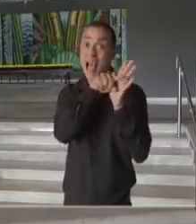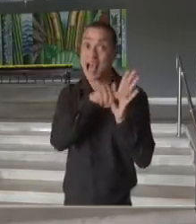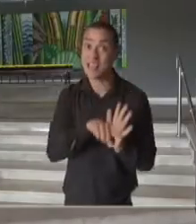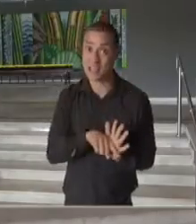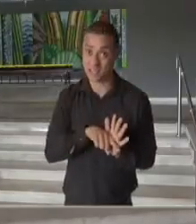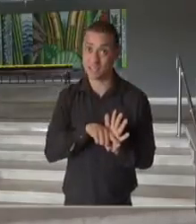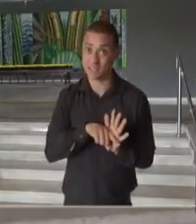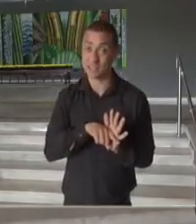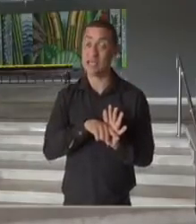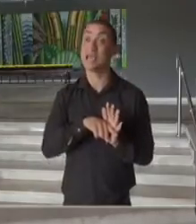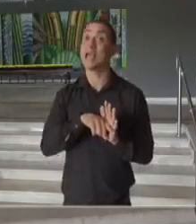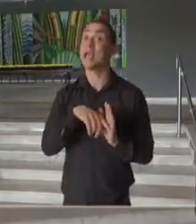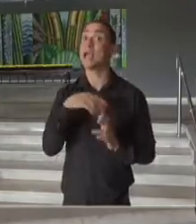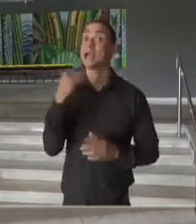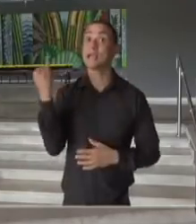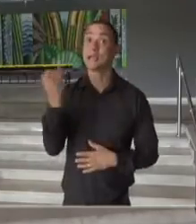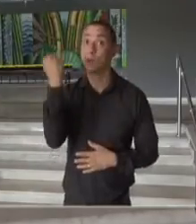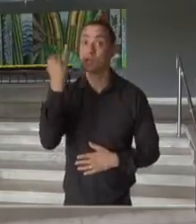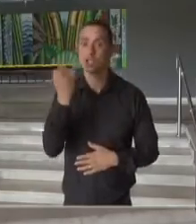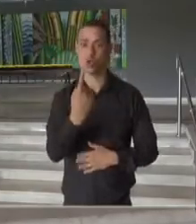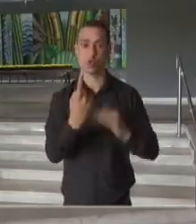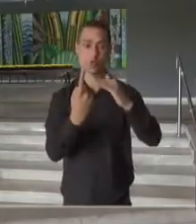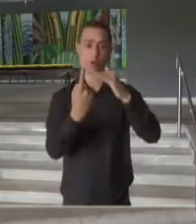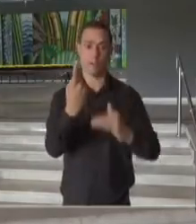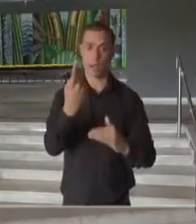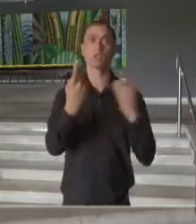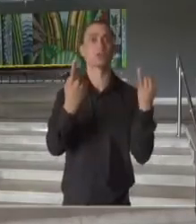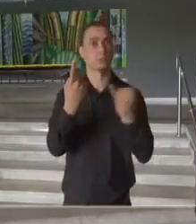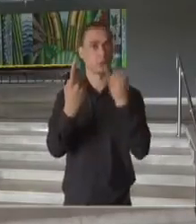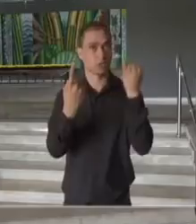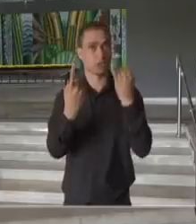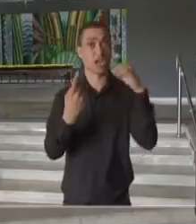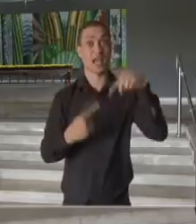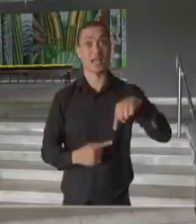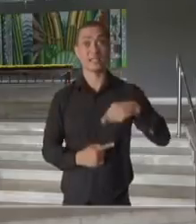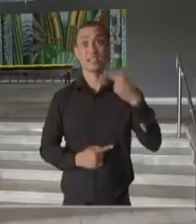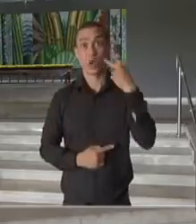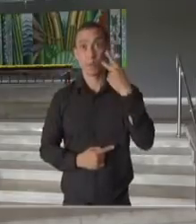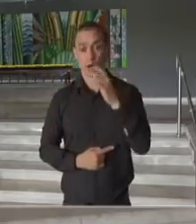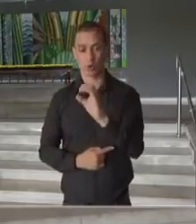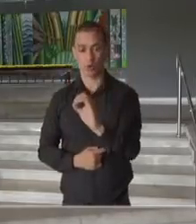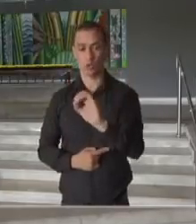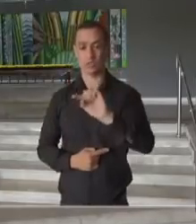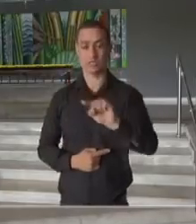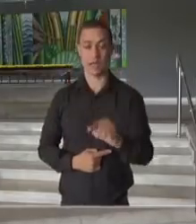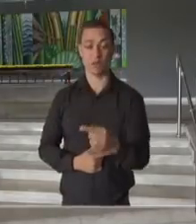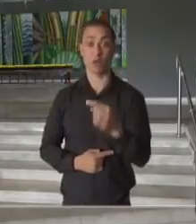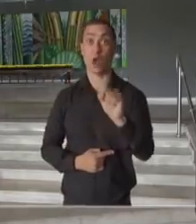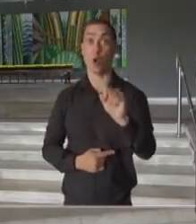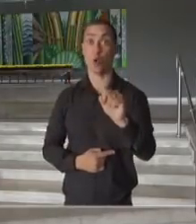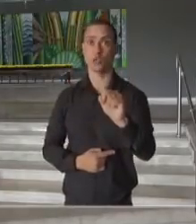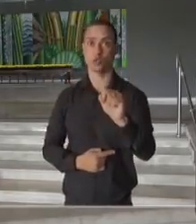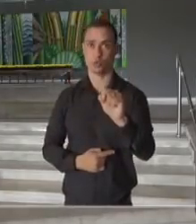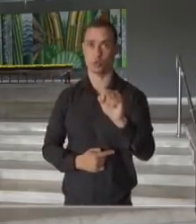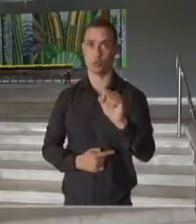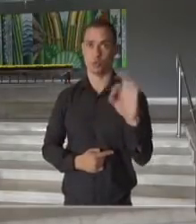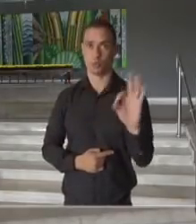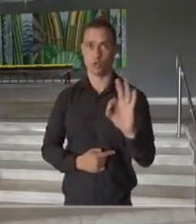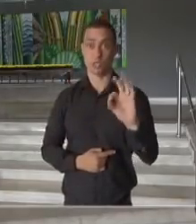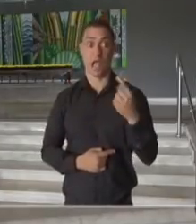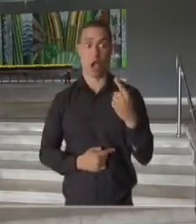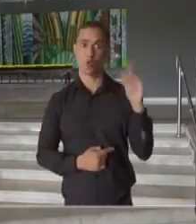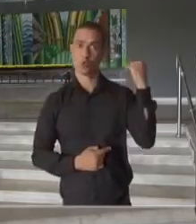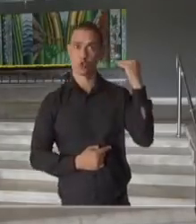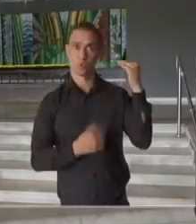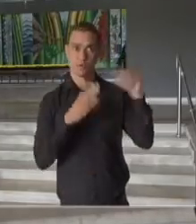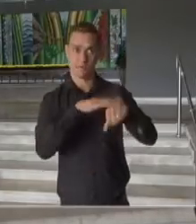ideal que esteja abaixo de 1. Nós estamos aqui com São Paulo 0,8% sob a última análise que